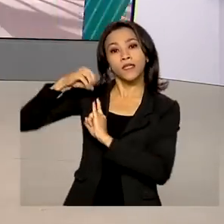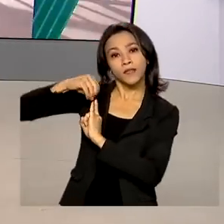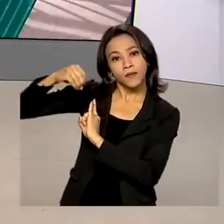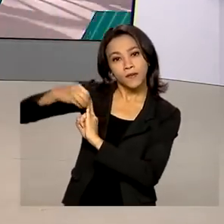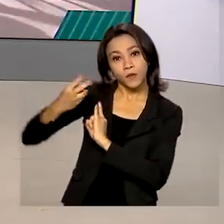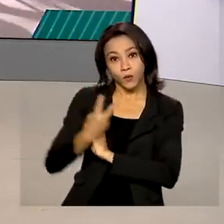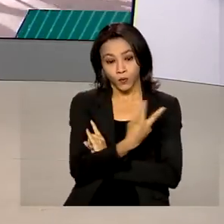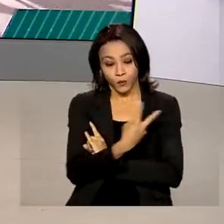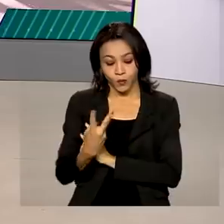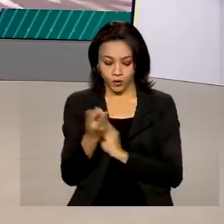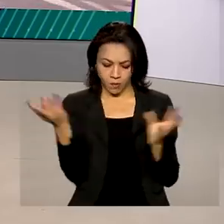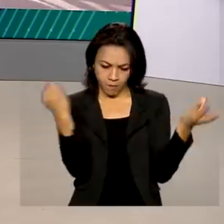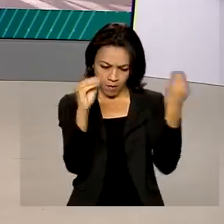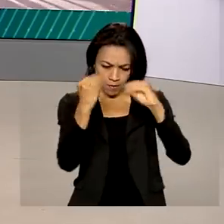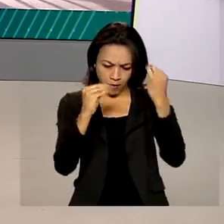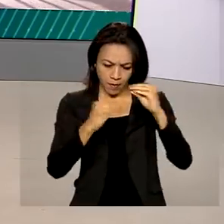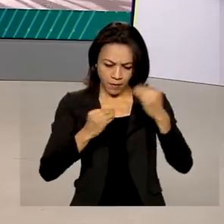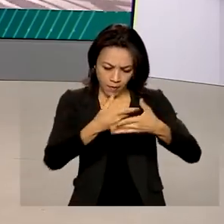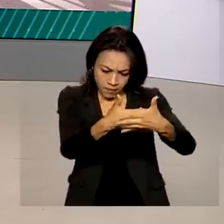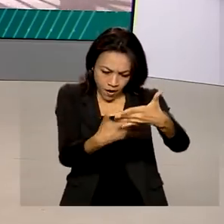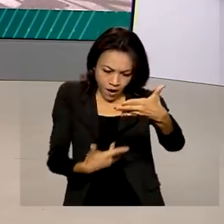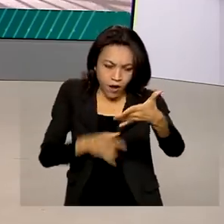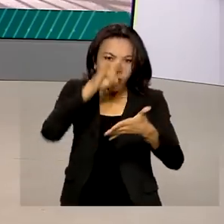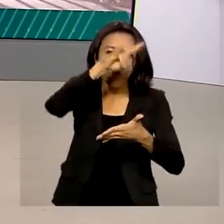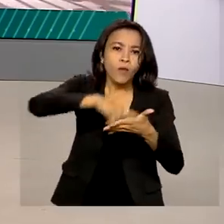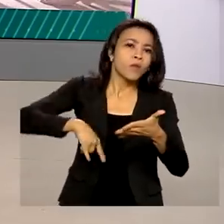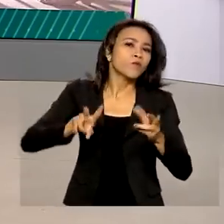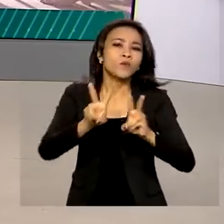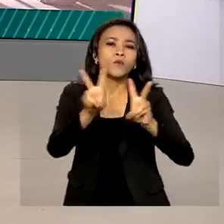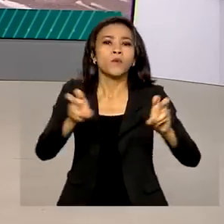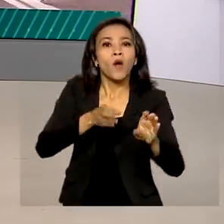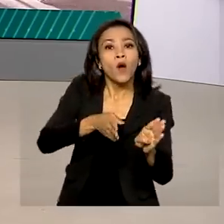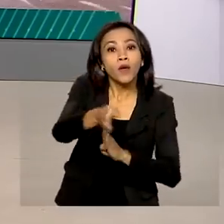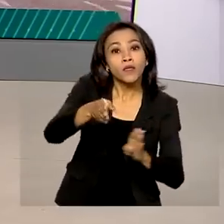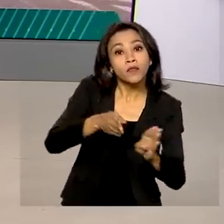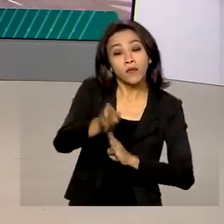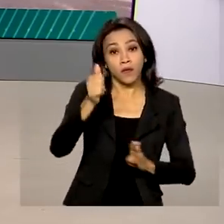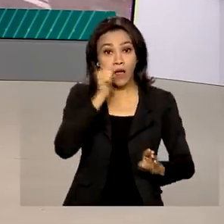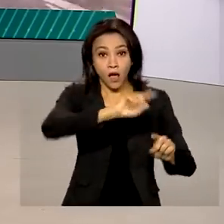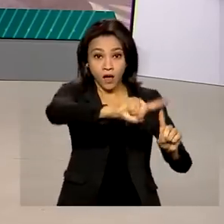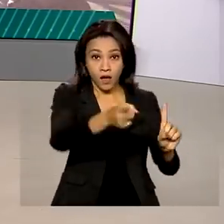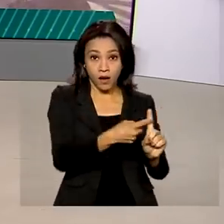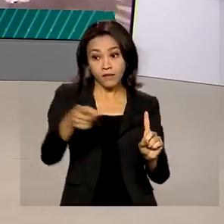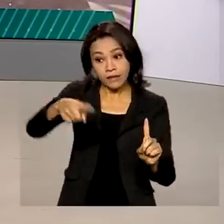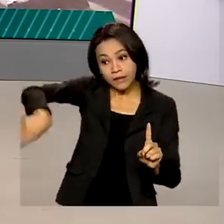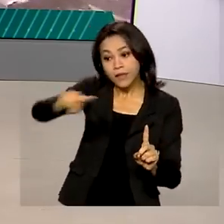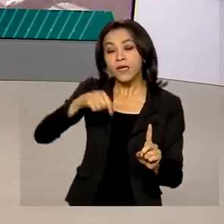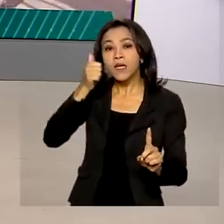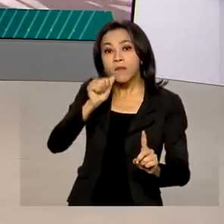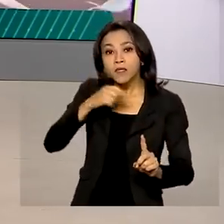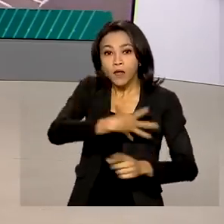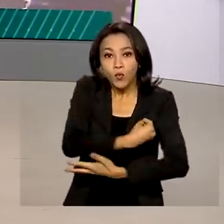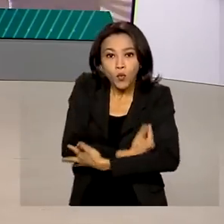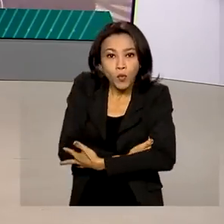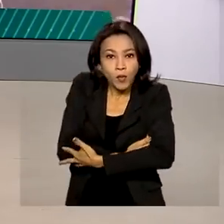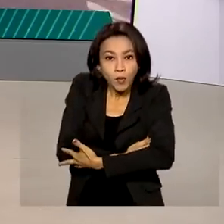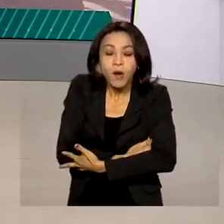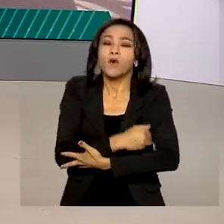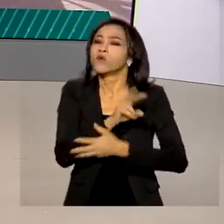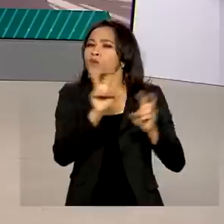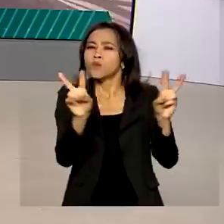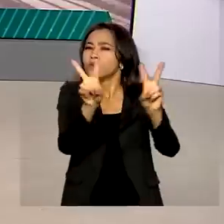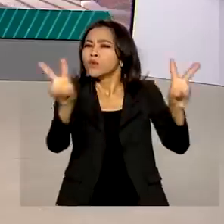elaboraram um documento com orientações e cuidados para grávidas e mães em fase de amamentação com